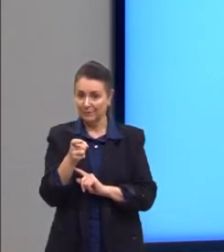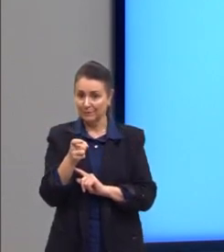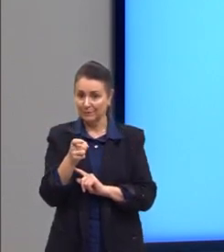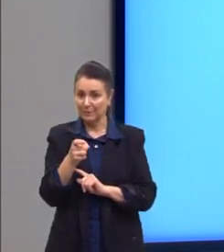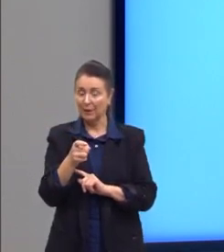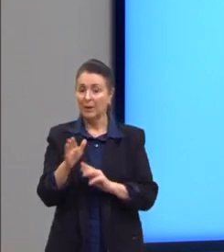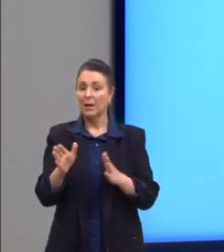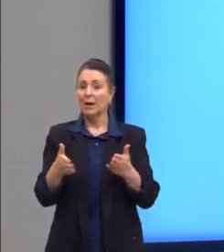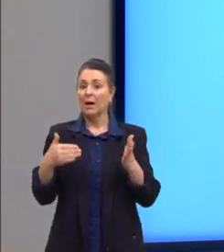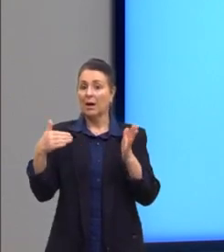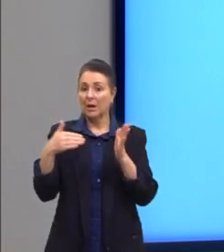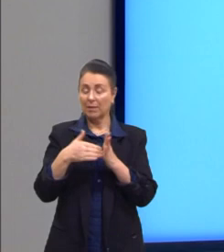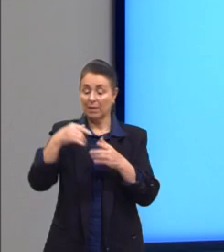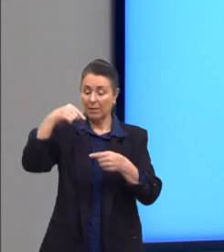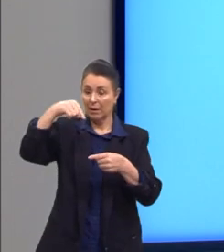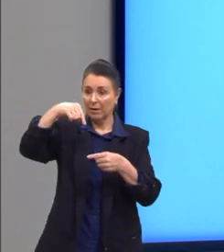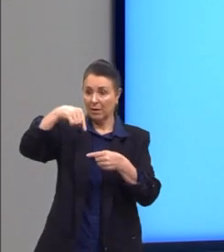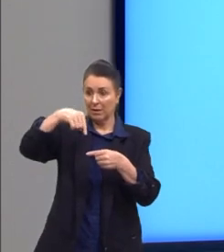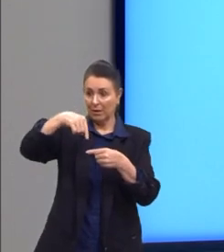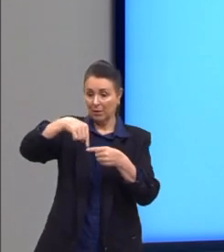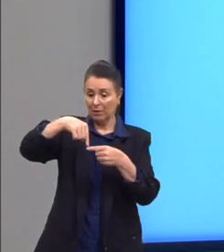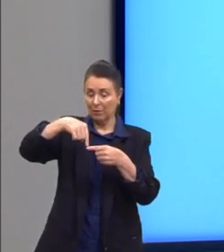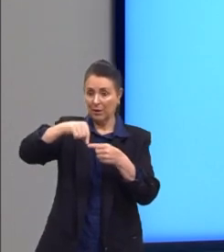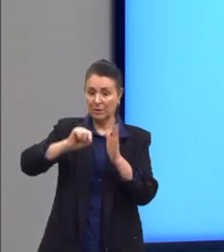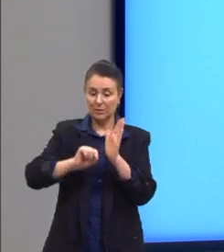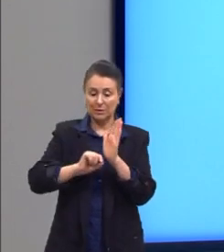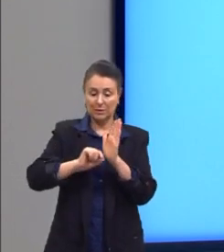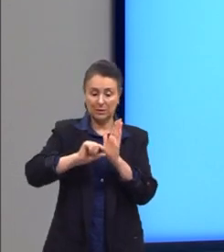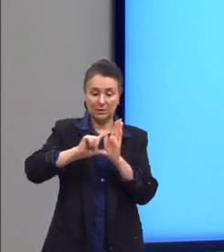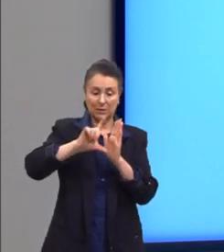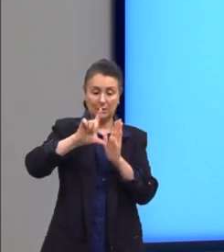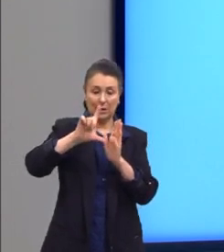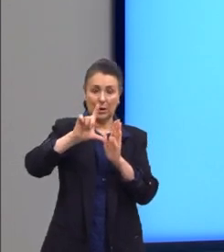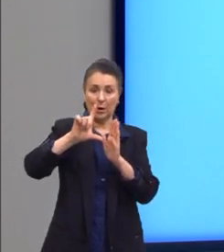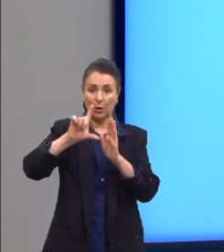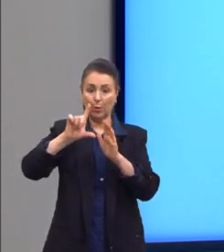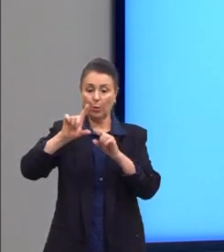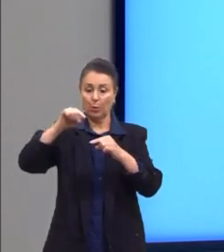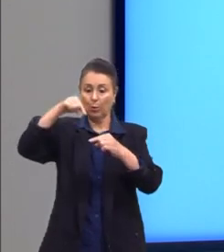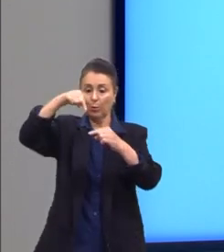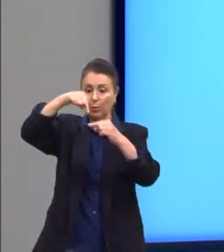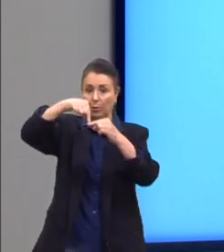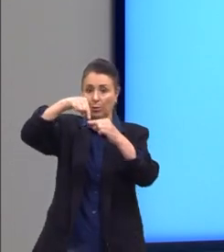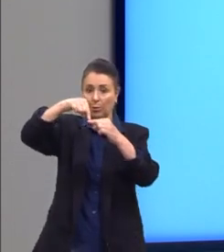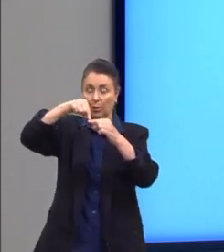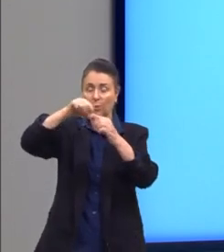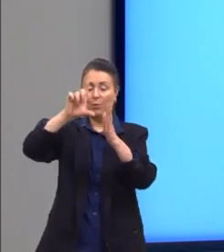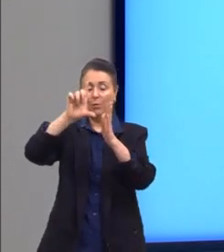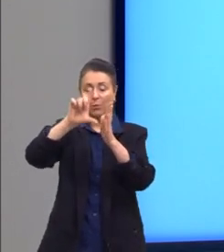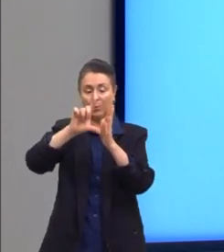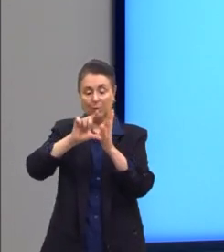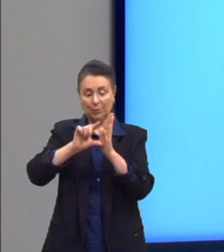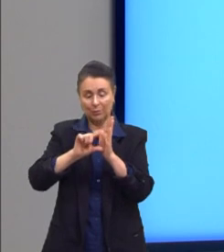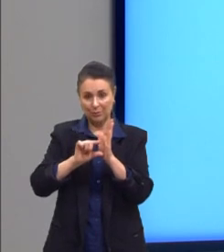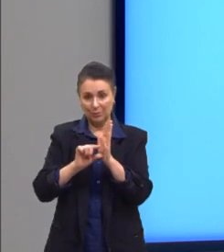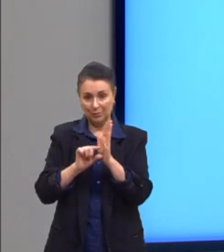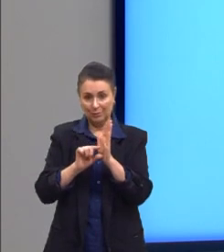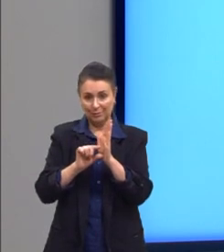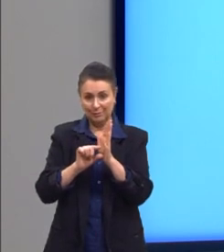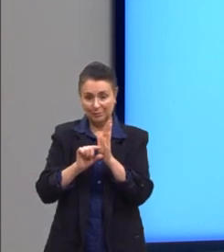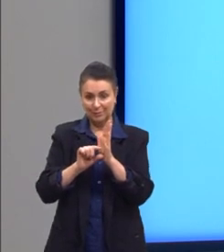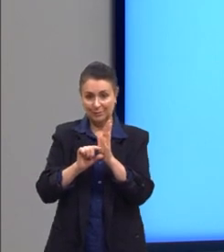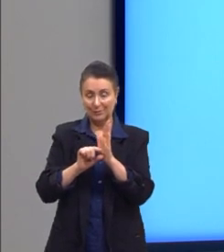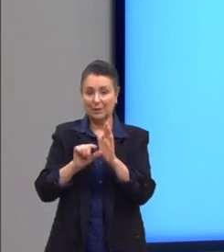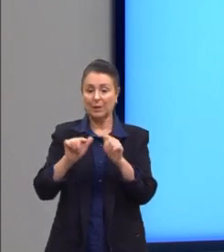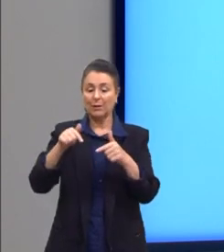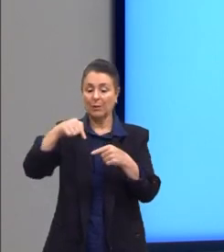caso, até chegar no vértice, a função estava crescendo. Do vértice em diante, a função passa a decrescer. Sendo o